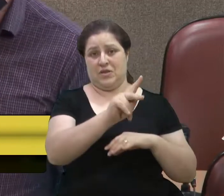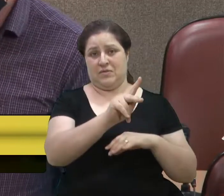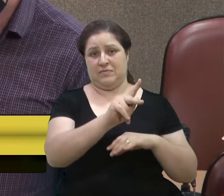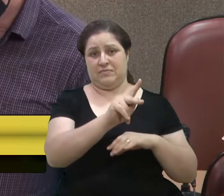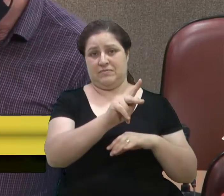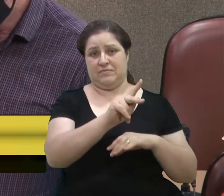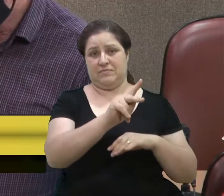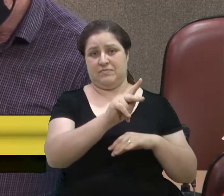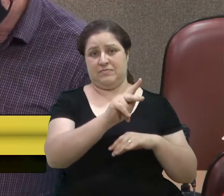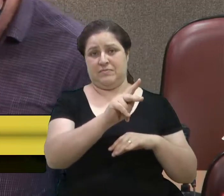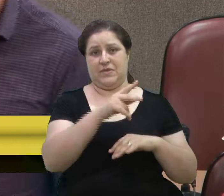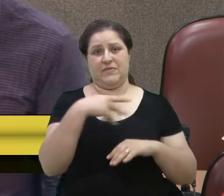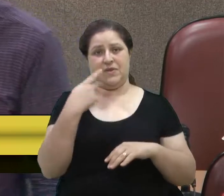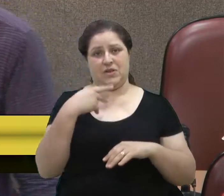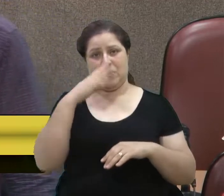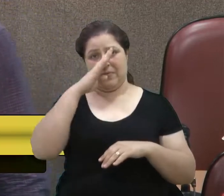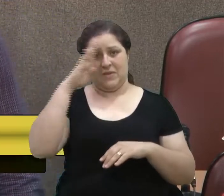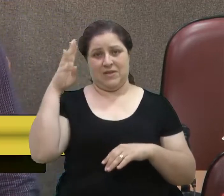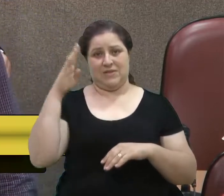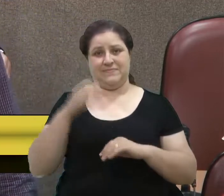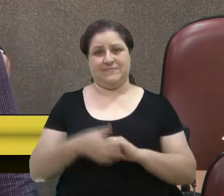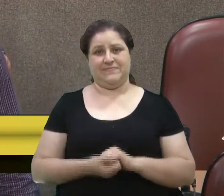isso, vereador Bressan.